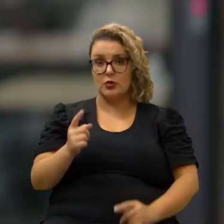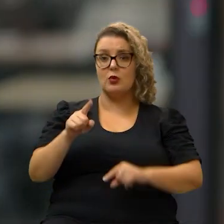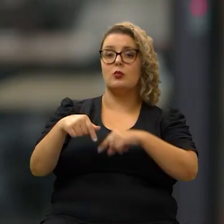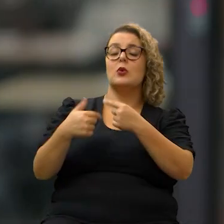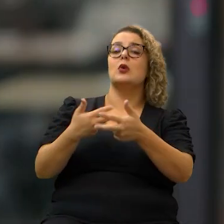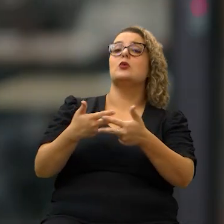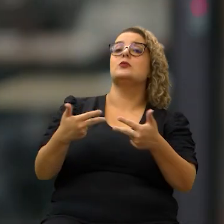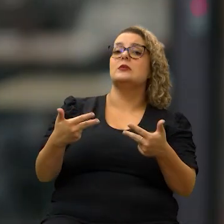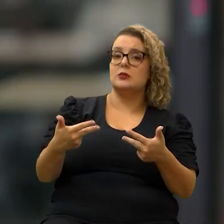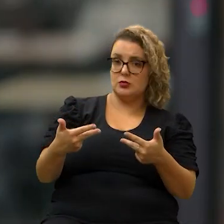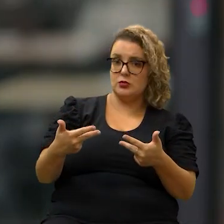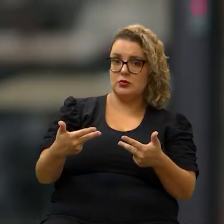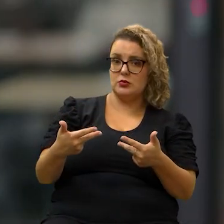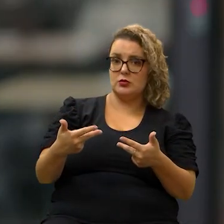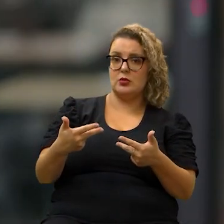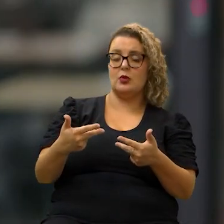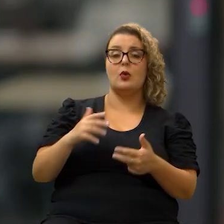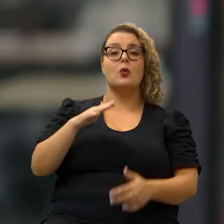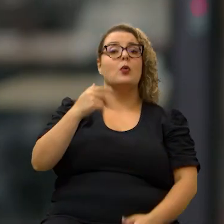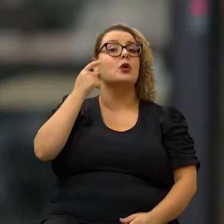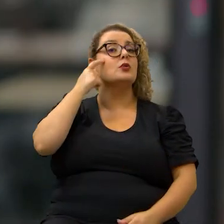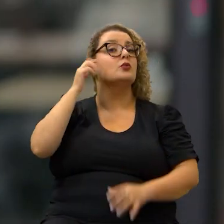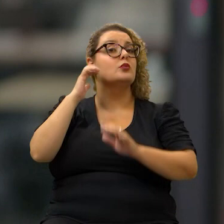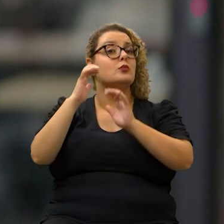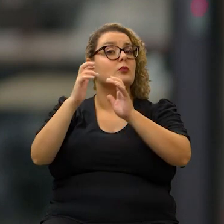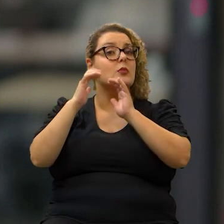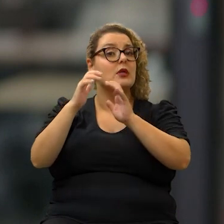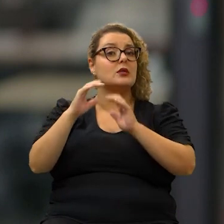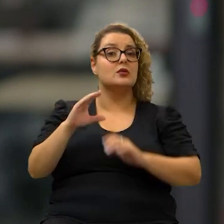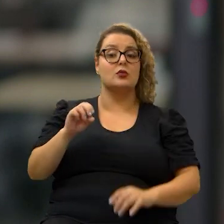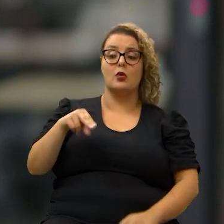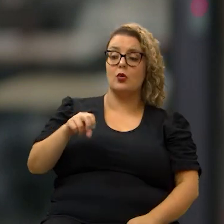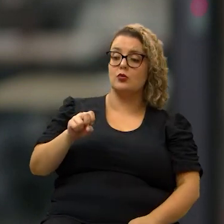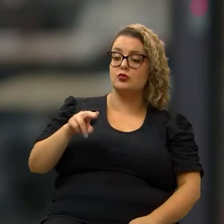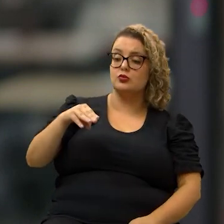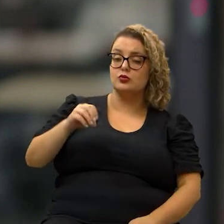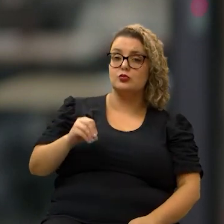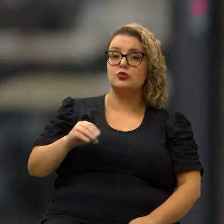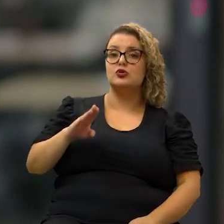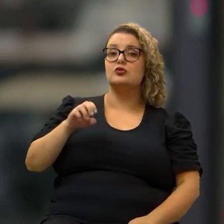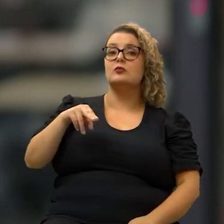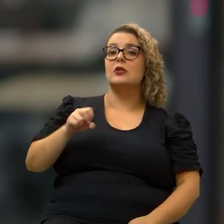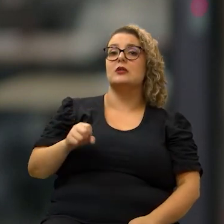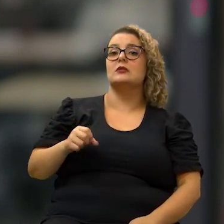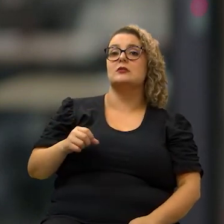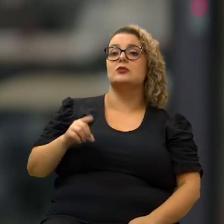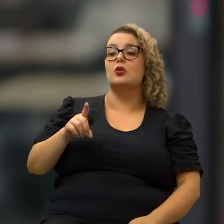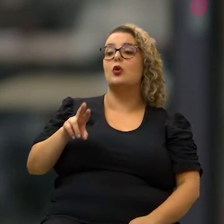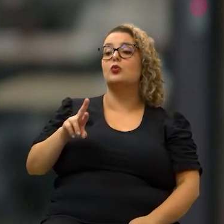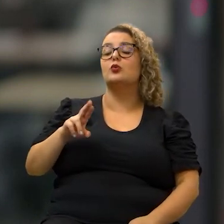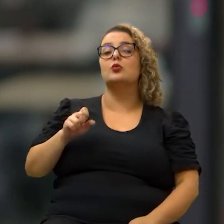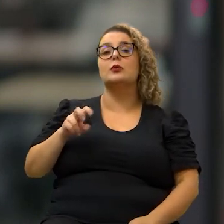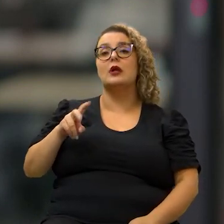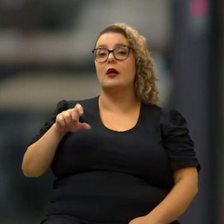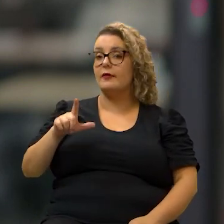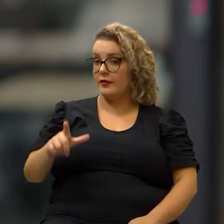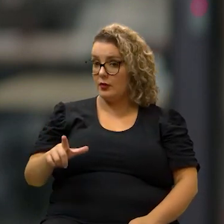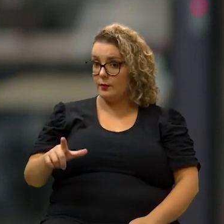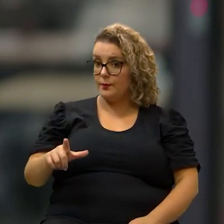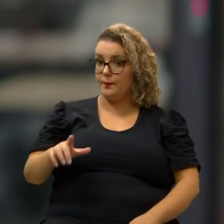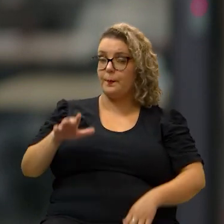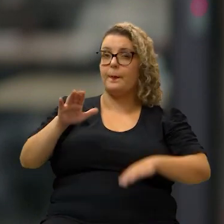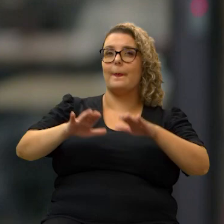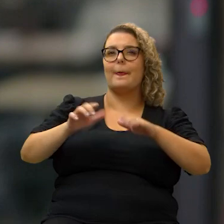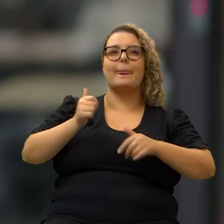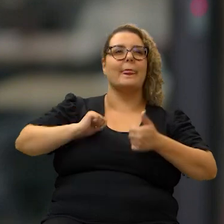outra coisa sobretudo quando a gente pensa em consumo de bens duráveis muitas vezes a gente